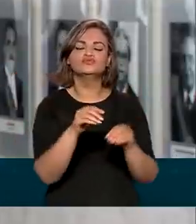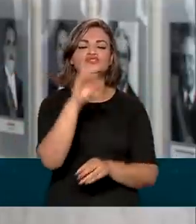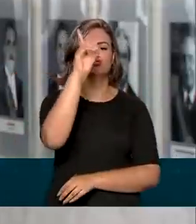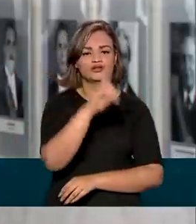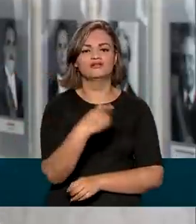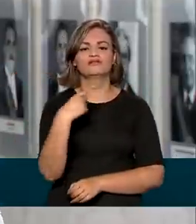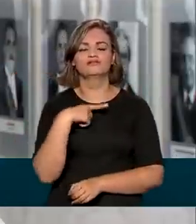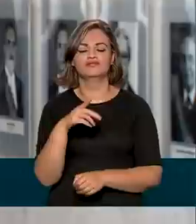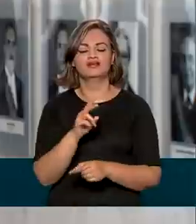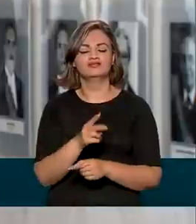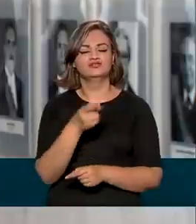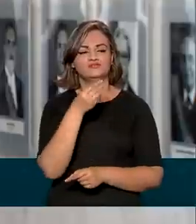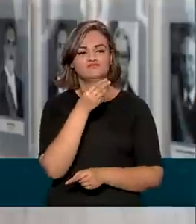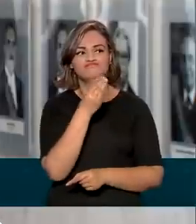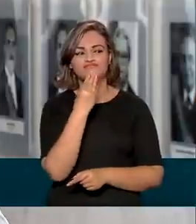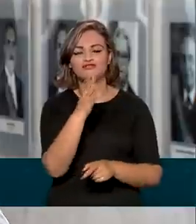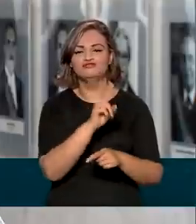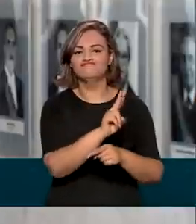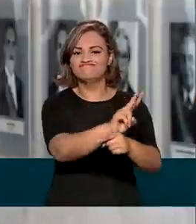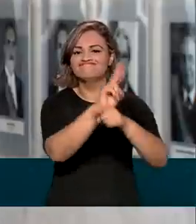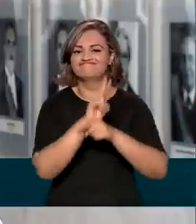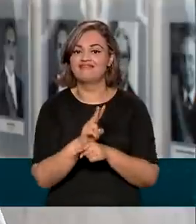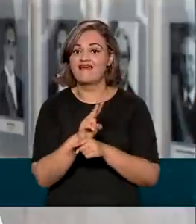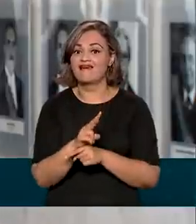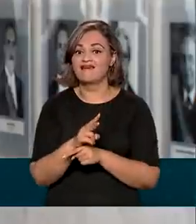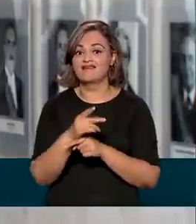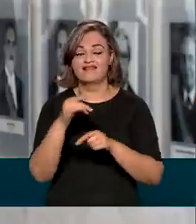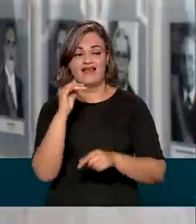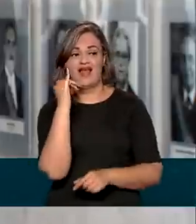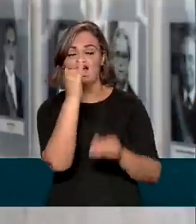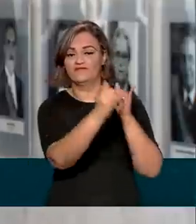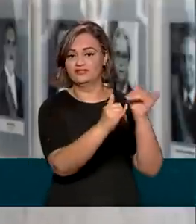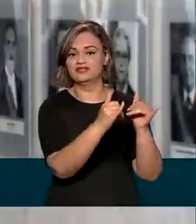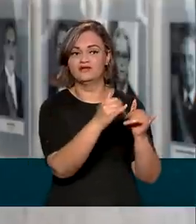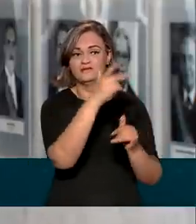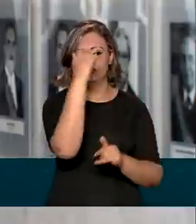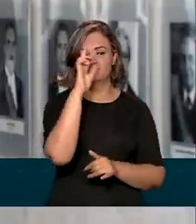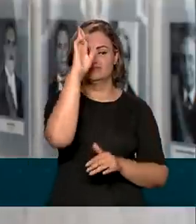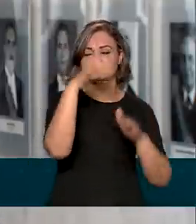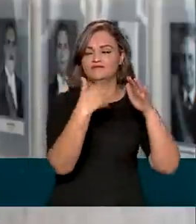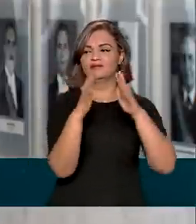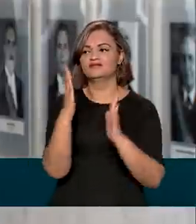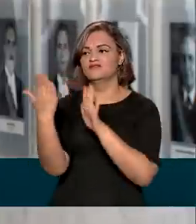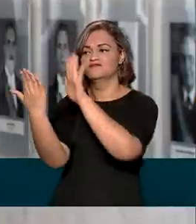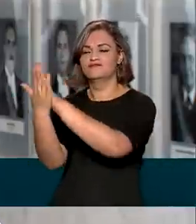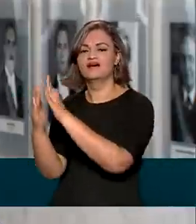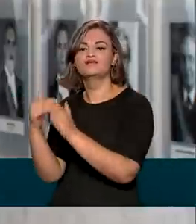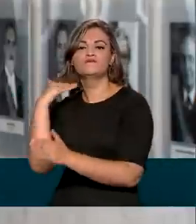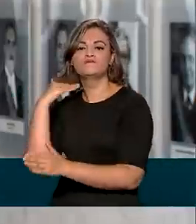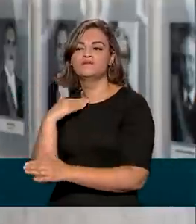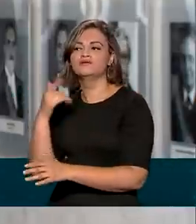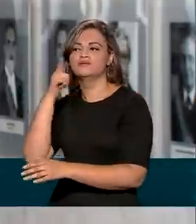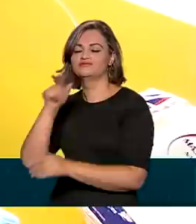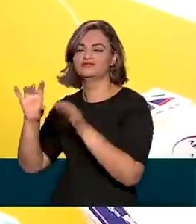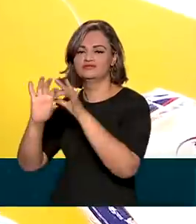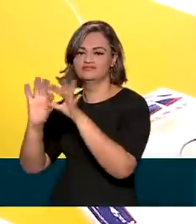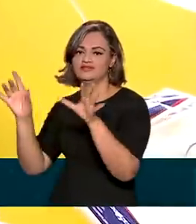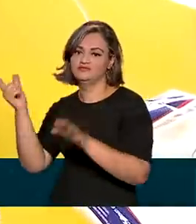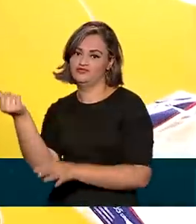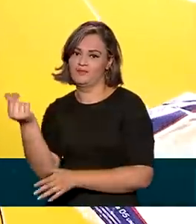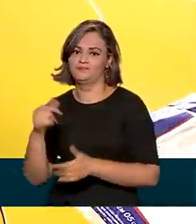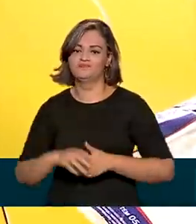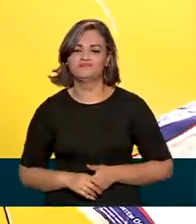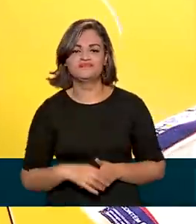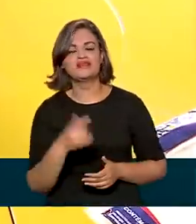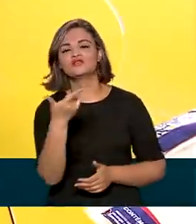direito a acessar o crédito. E é com essa carta que o empresário deve procurar o banco para ter o dinheiro liberado. Em